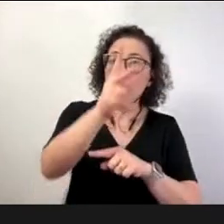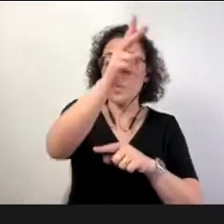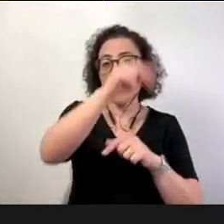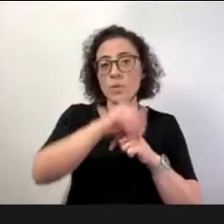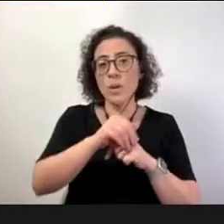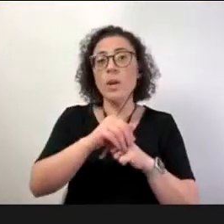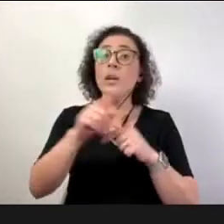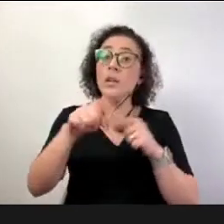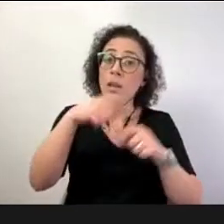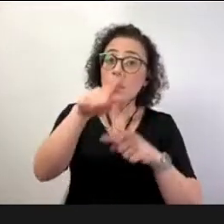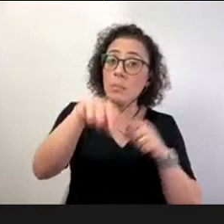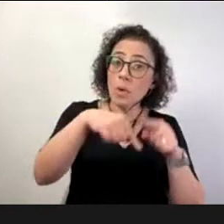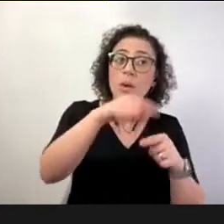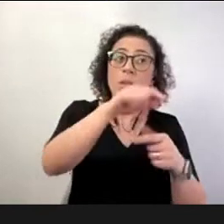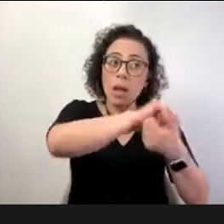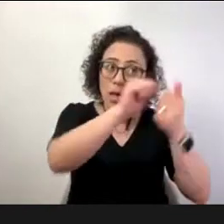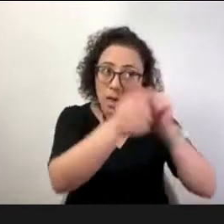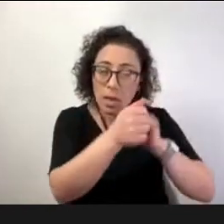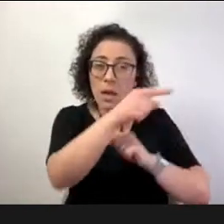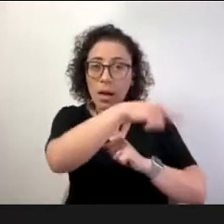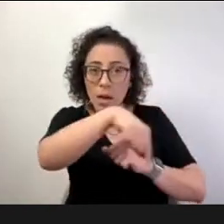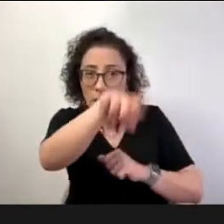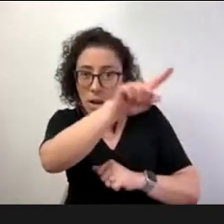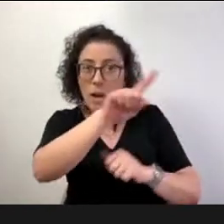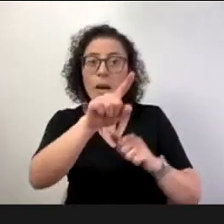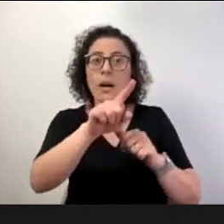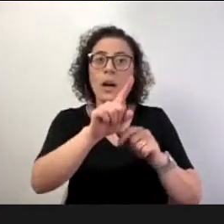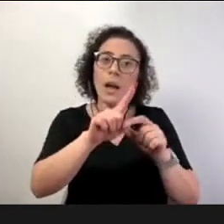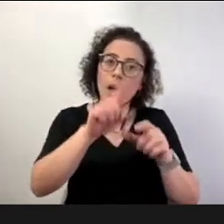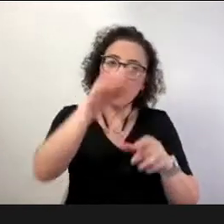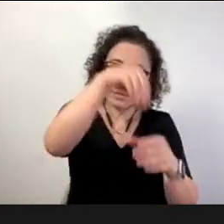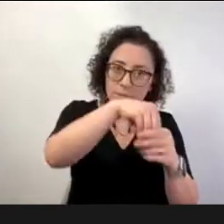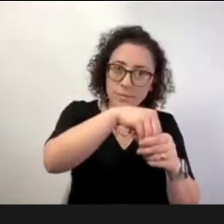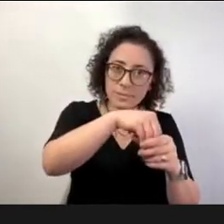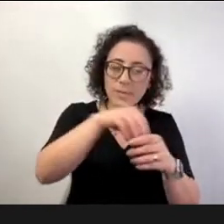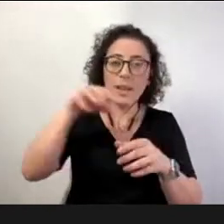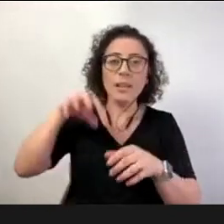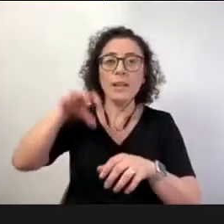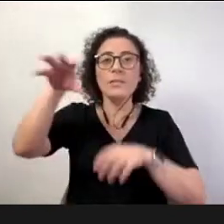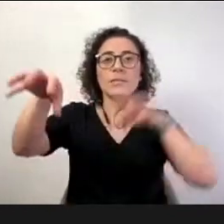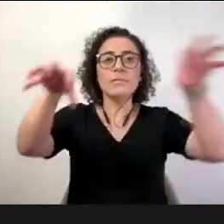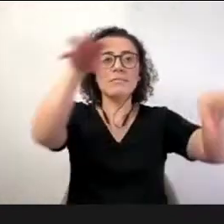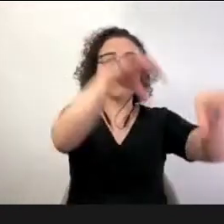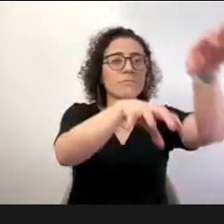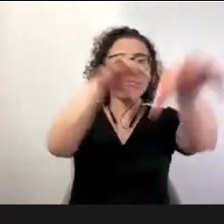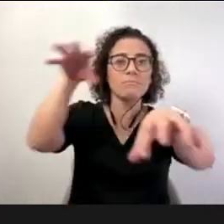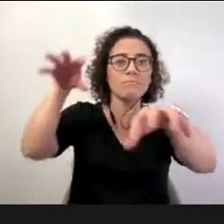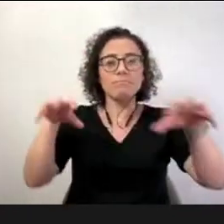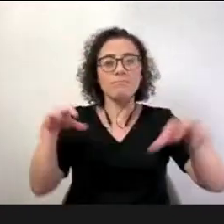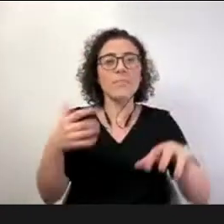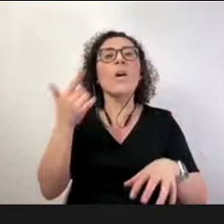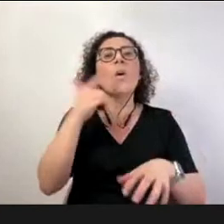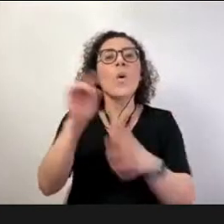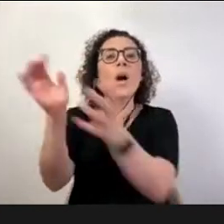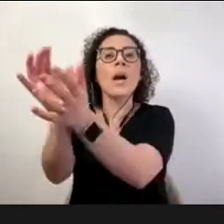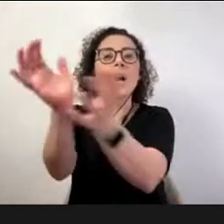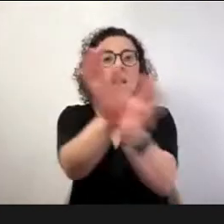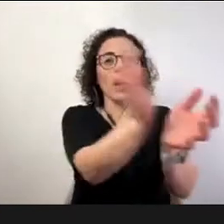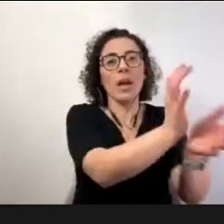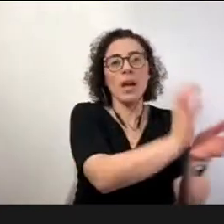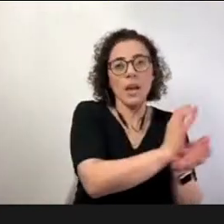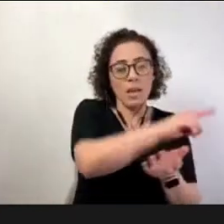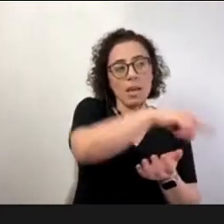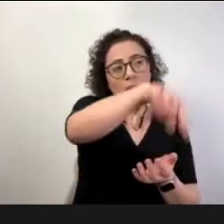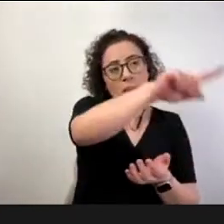escolas e aí que esse mesmo movimento pudesse acontecer localmente e apropriado pelas equipes e aí pelo corpo de docentes que